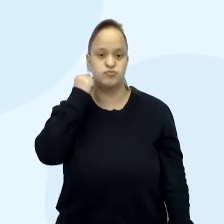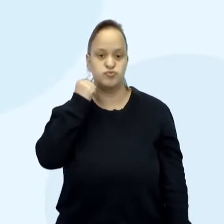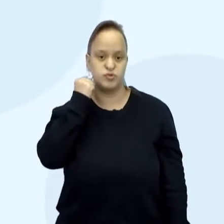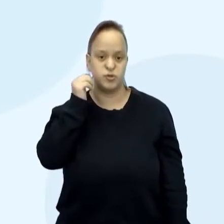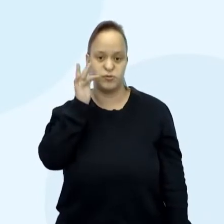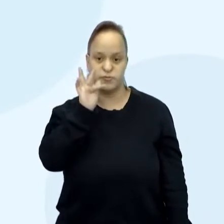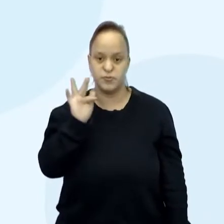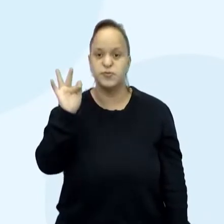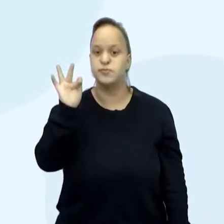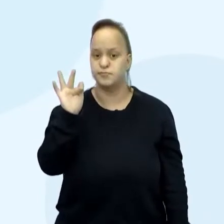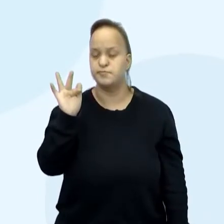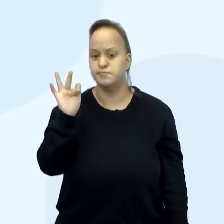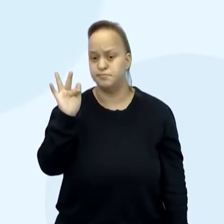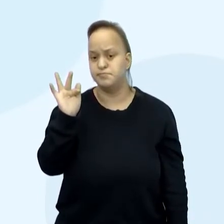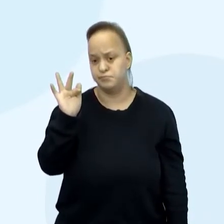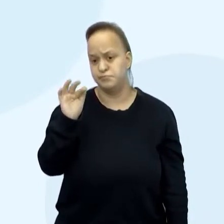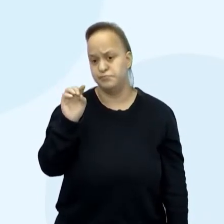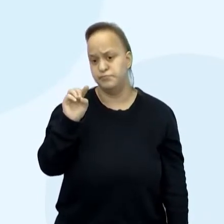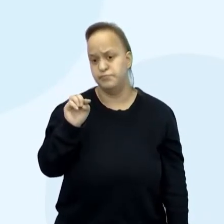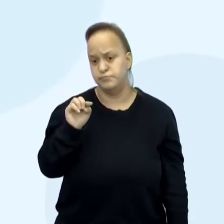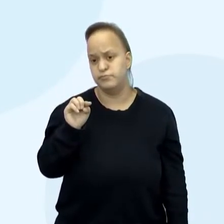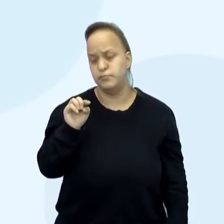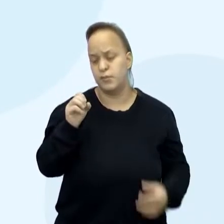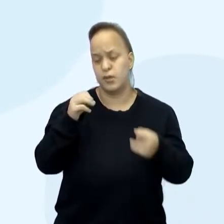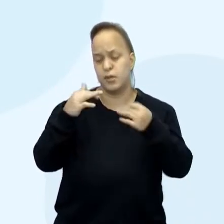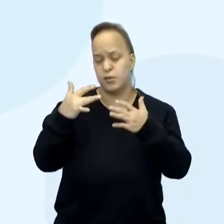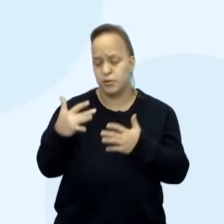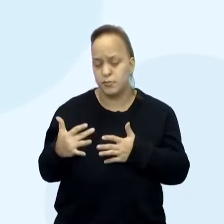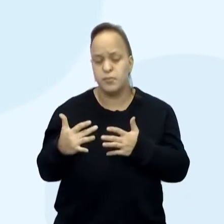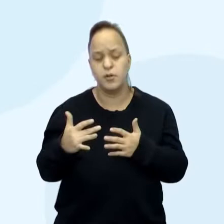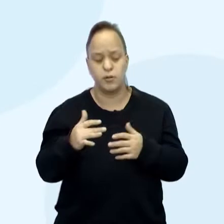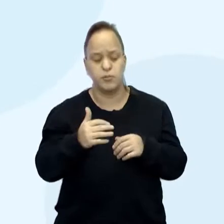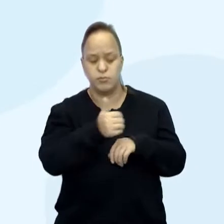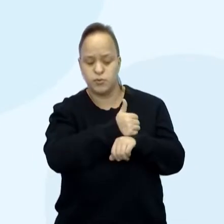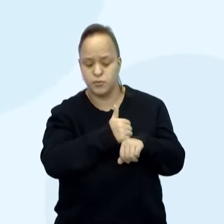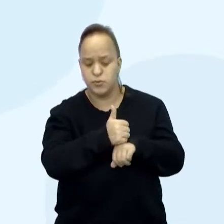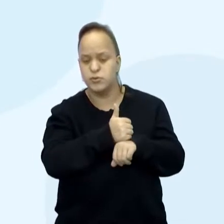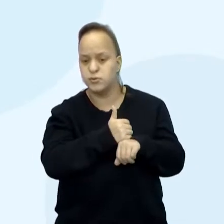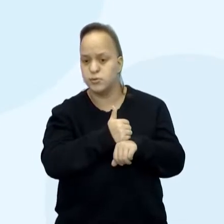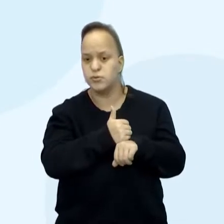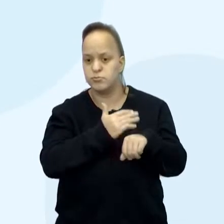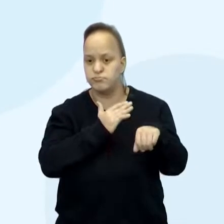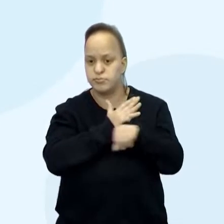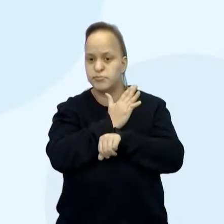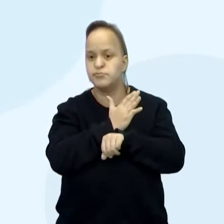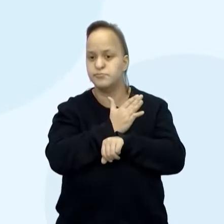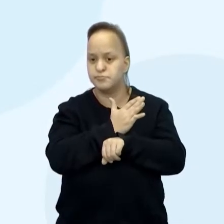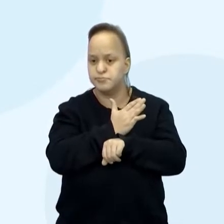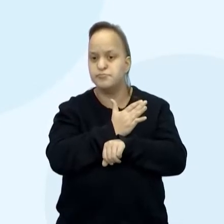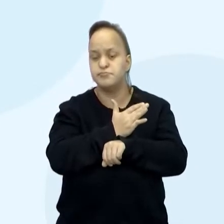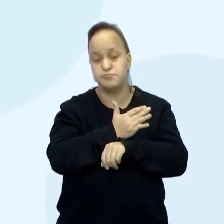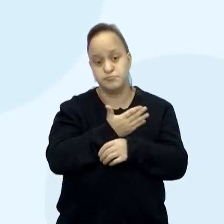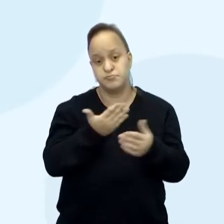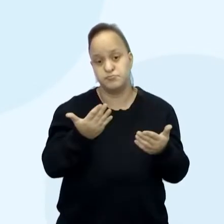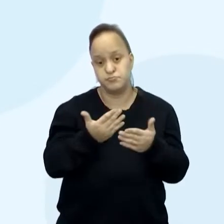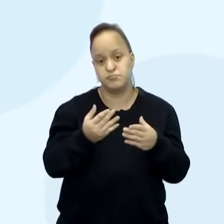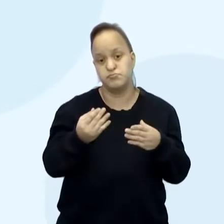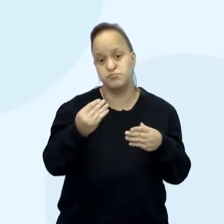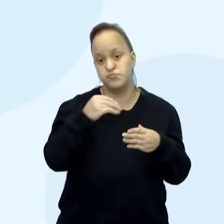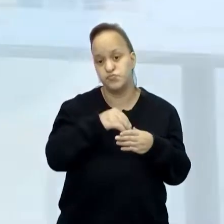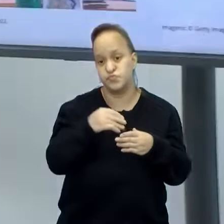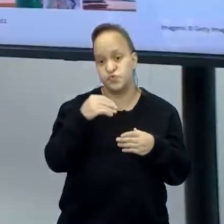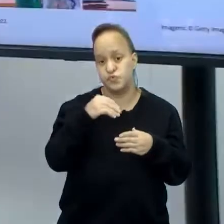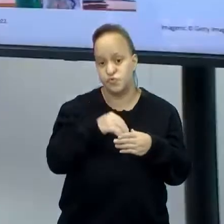profissão. Atualmente, o projeto se encontra na Comissão de Assuntos Sociais e deverá ser votado em caráter terminativo.